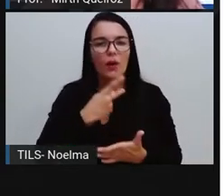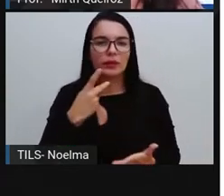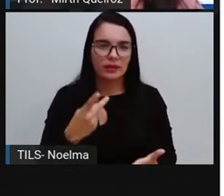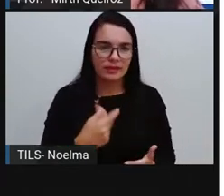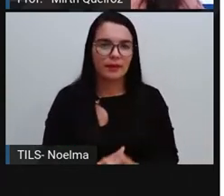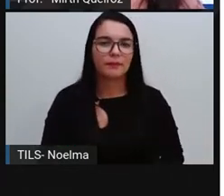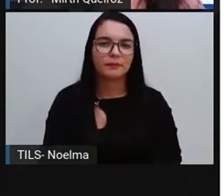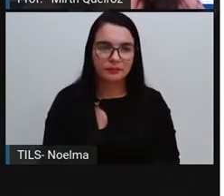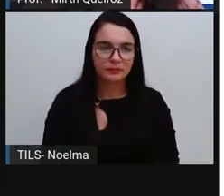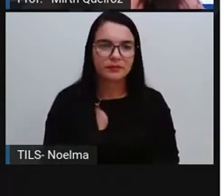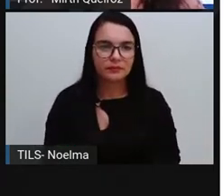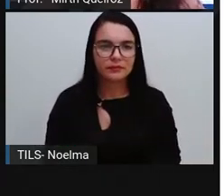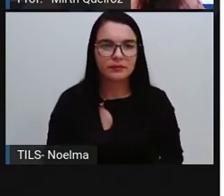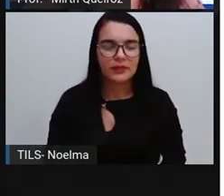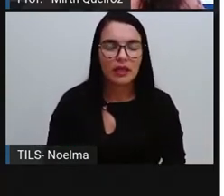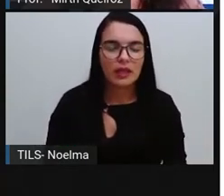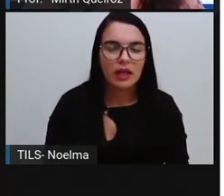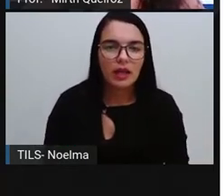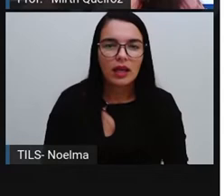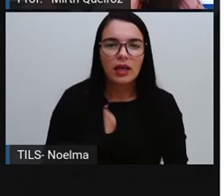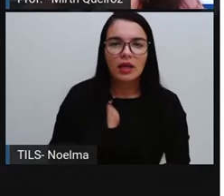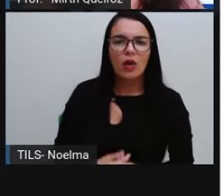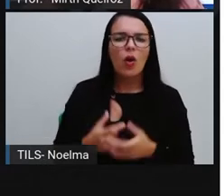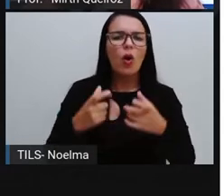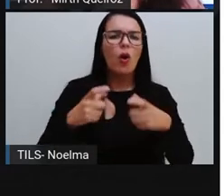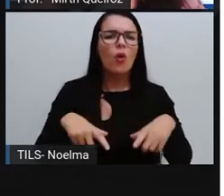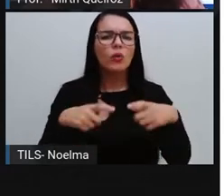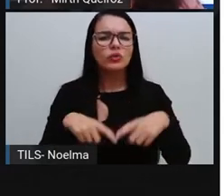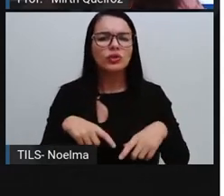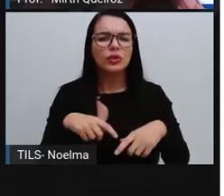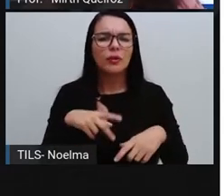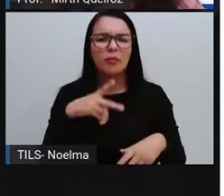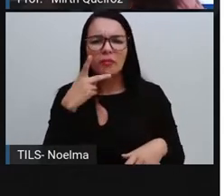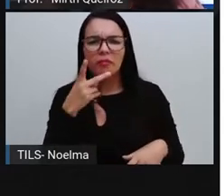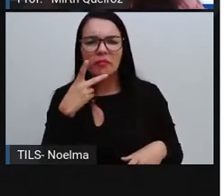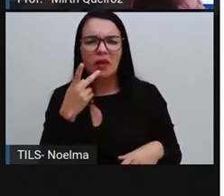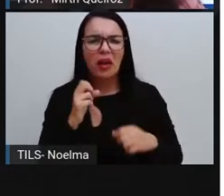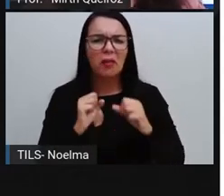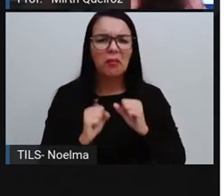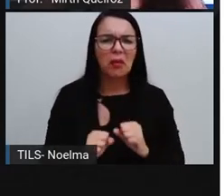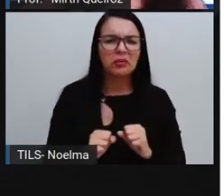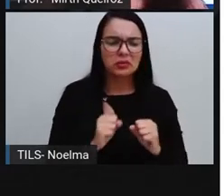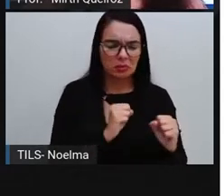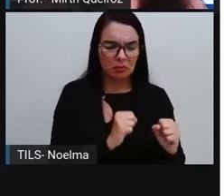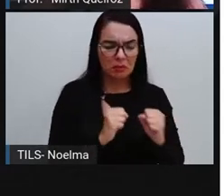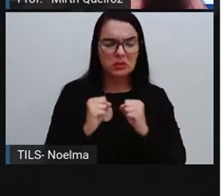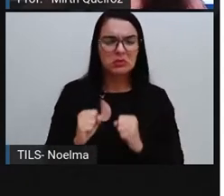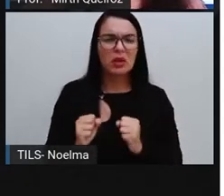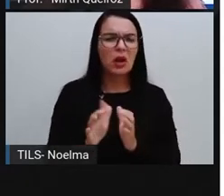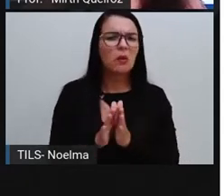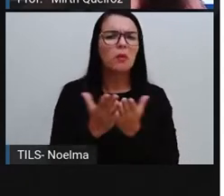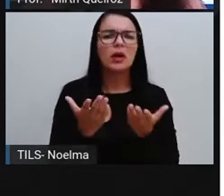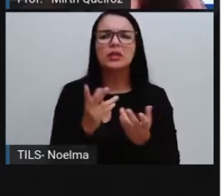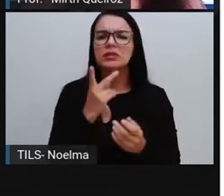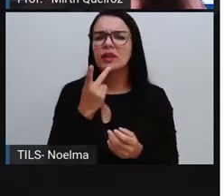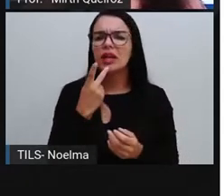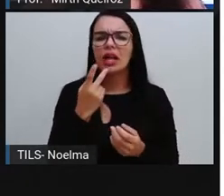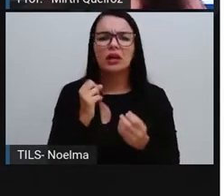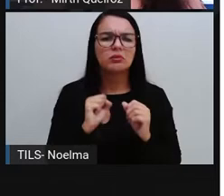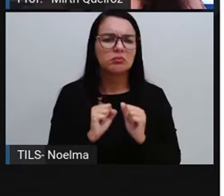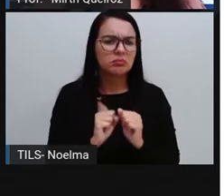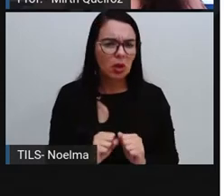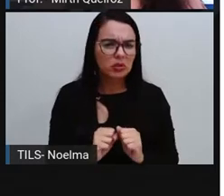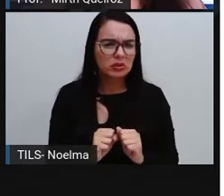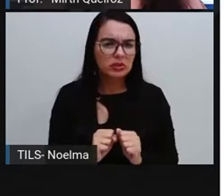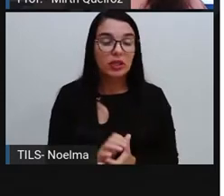de valores. Em que situações podemos usar o termo possibilidade? Quando que a gente pode utilizar esse termo possibilidade?